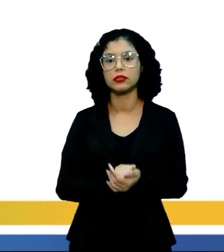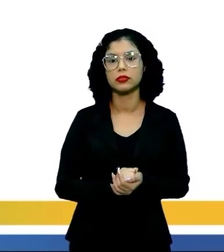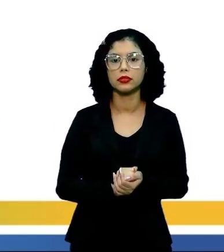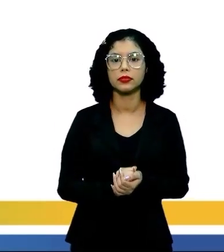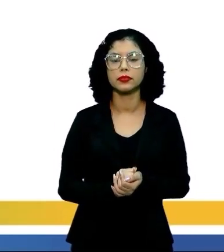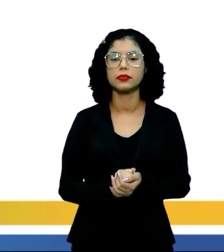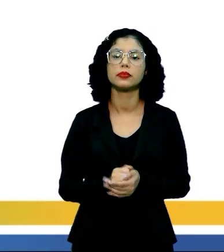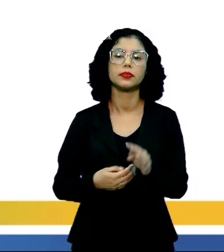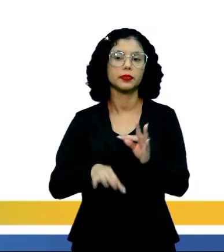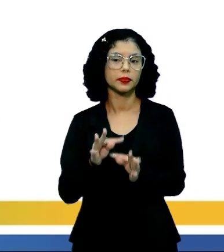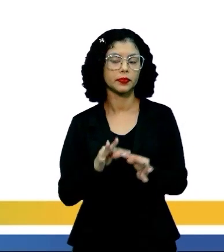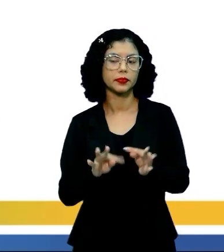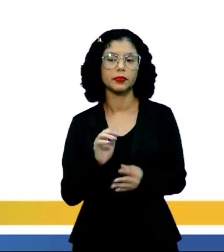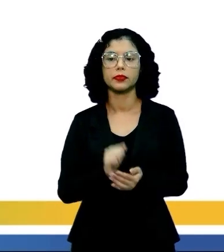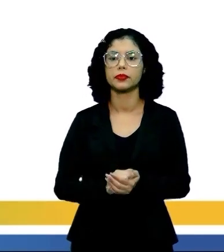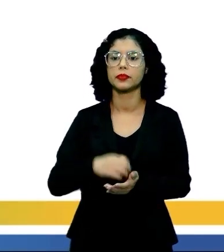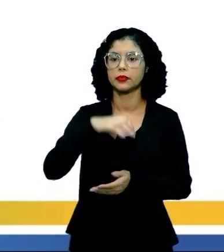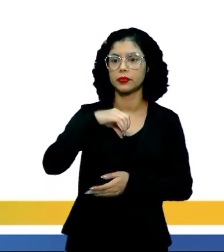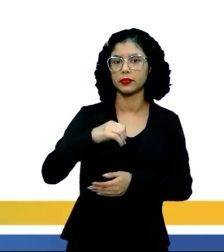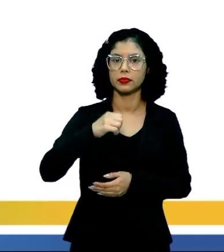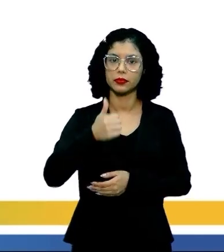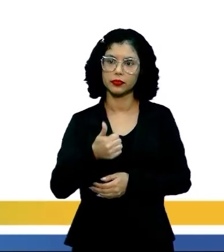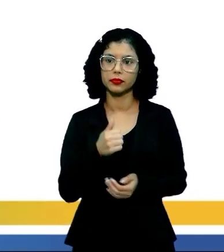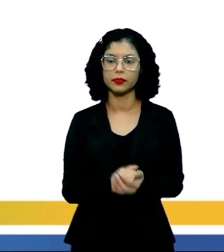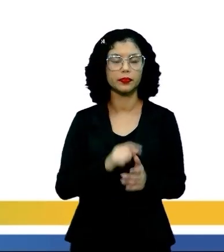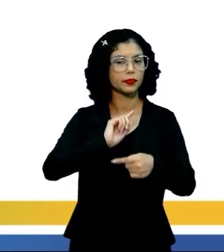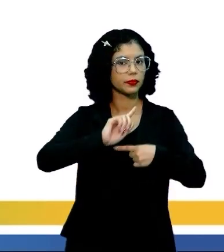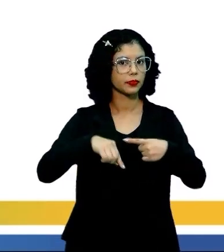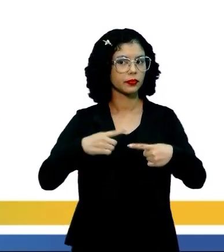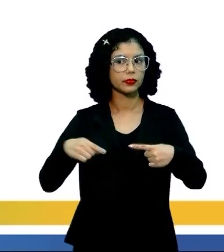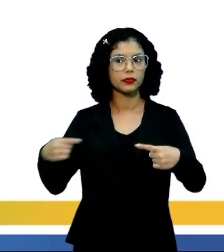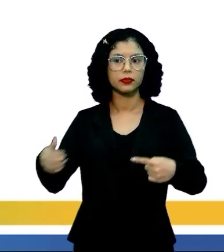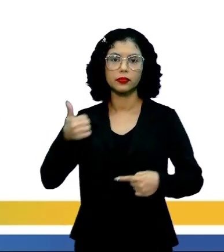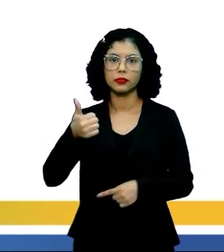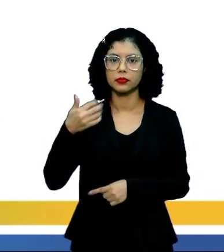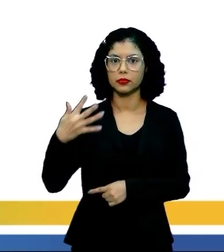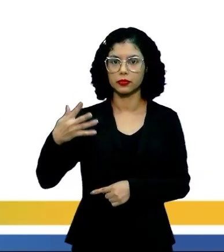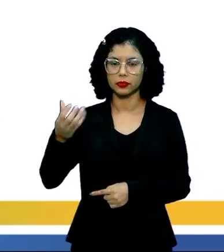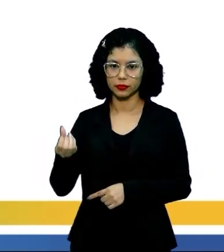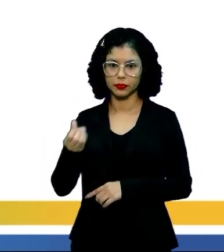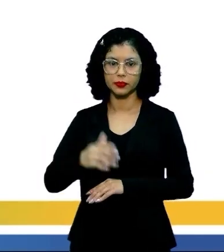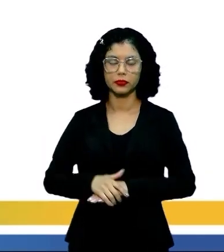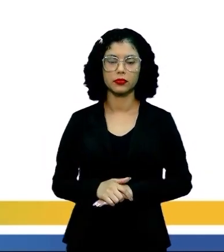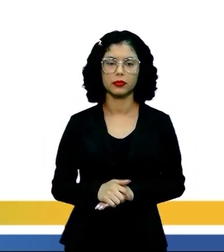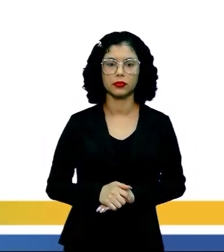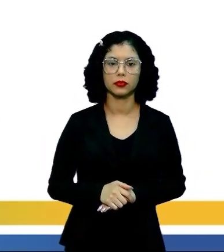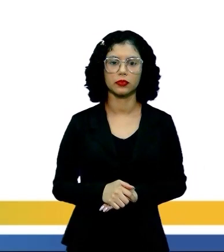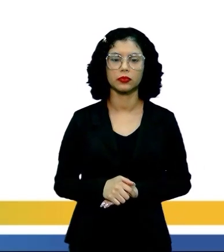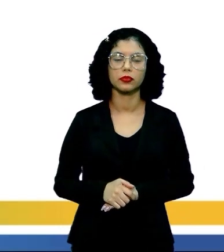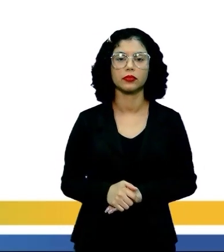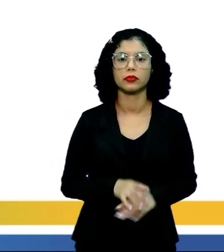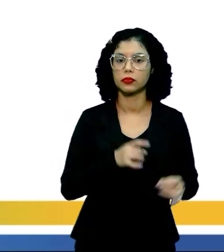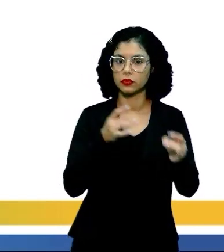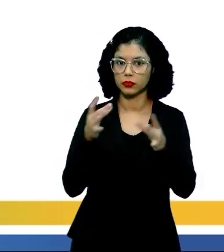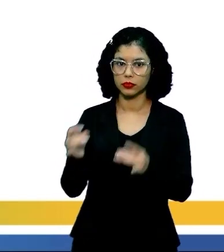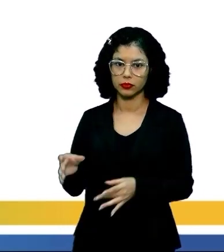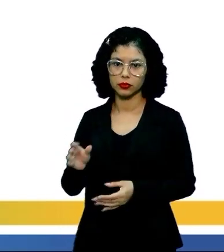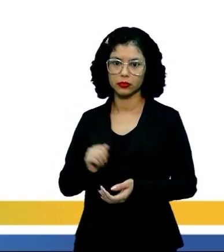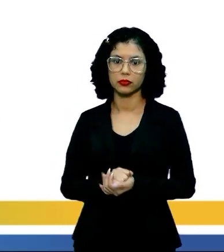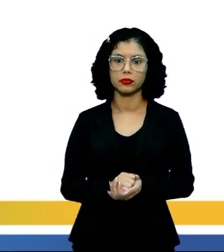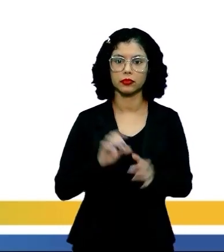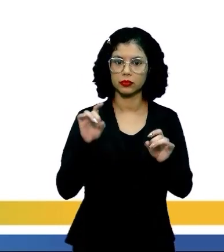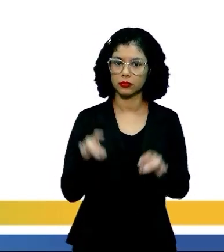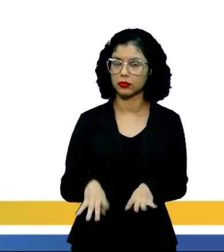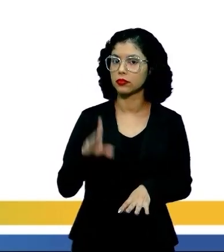Tecnologias, questão 91, está na página 146, tá bom? Dica do professor Zéu da